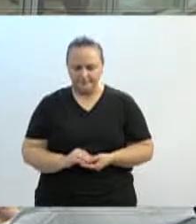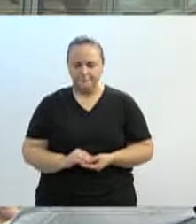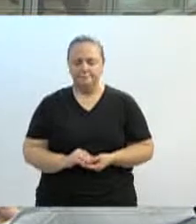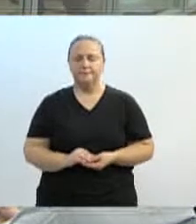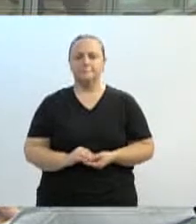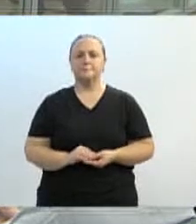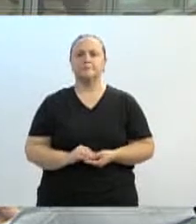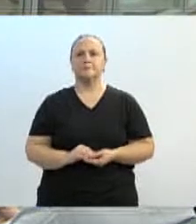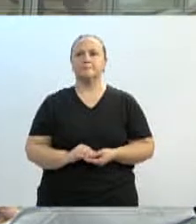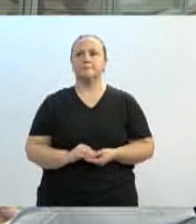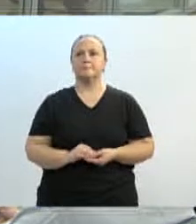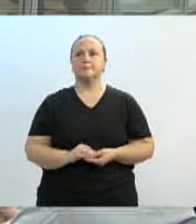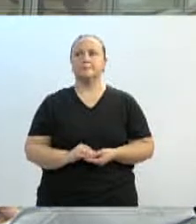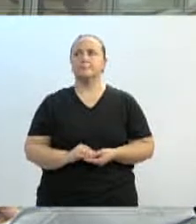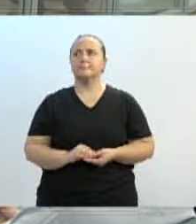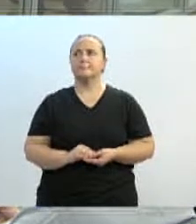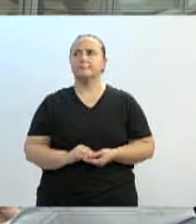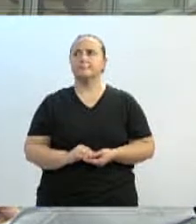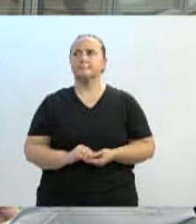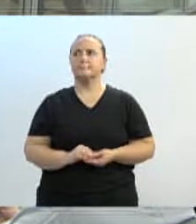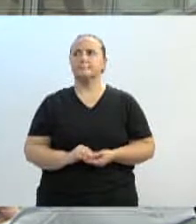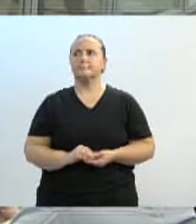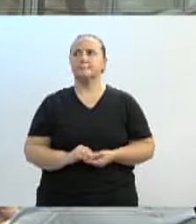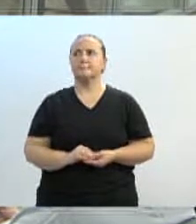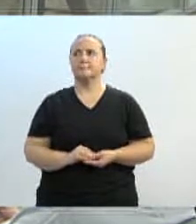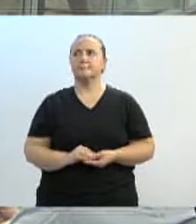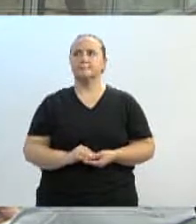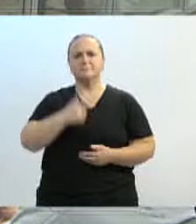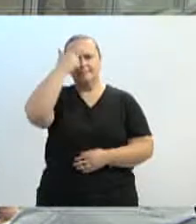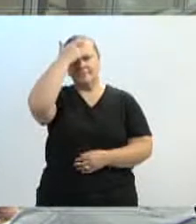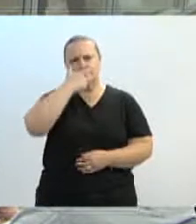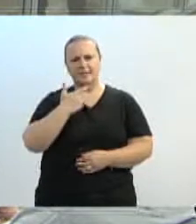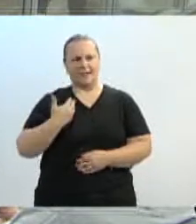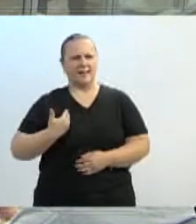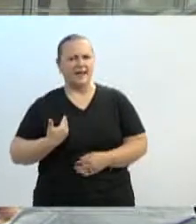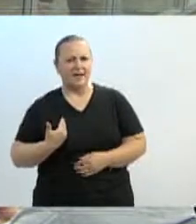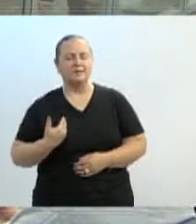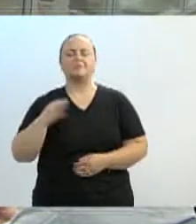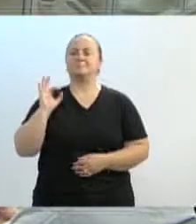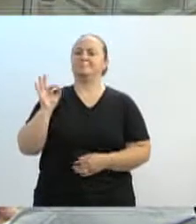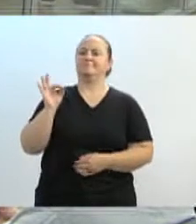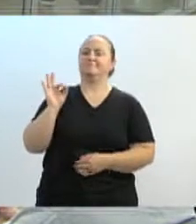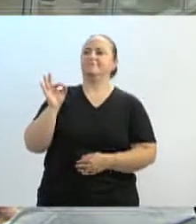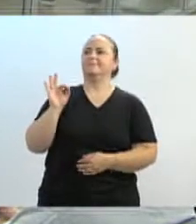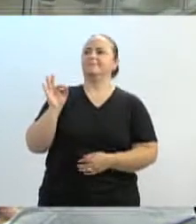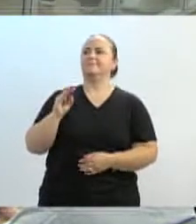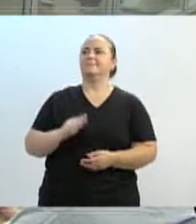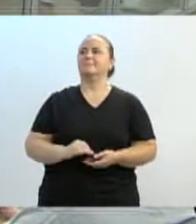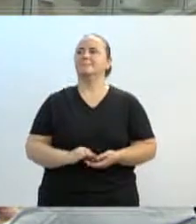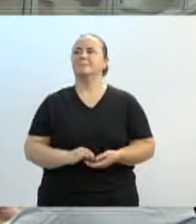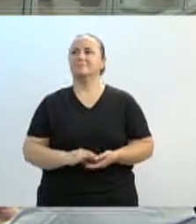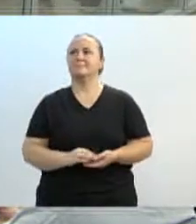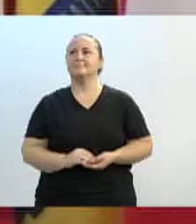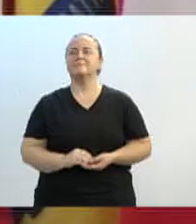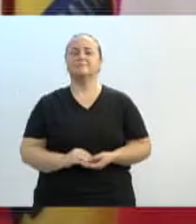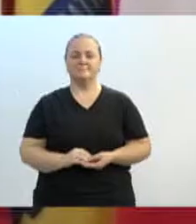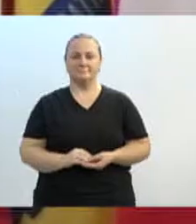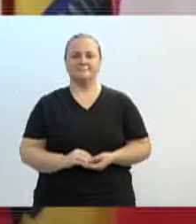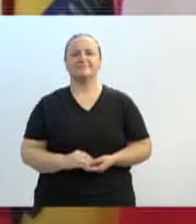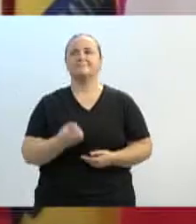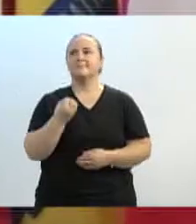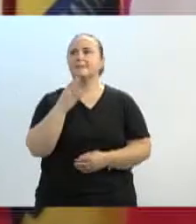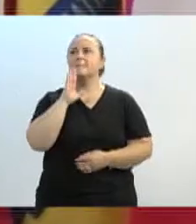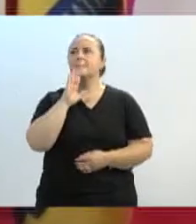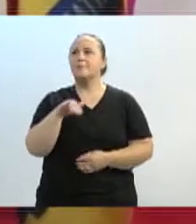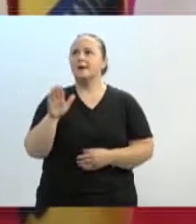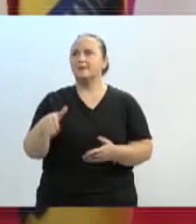É tão difícil me chamar de Ana Carolina que eu até pensei, sou eu, mas sou eu mesmo. São tantos nomes, mas tá. Boa tarde, senhores